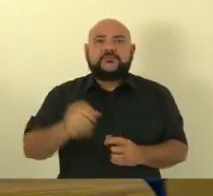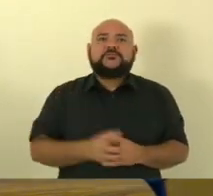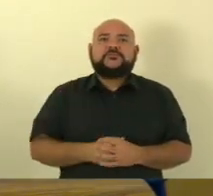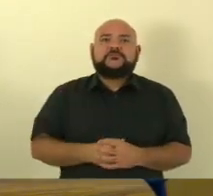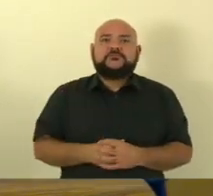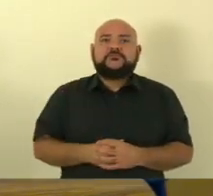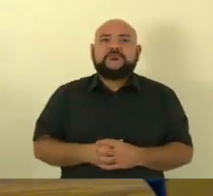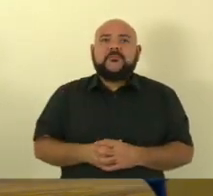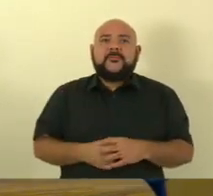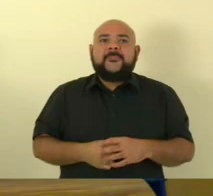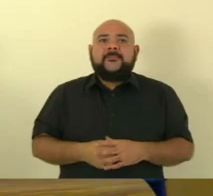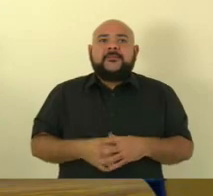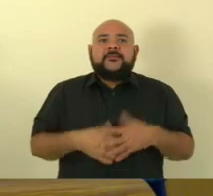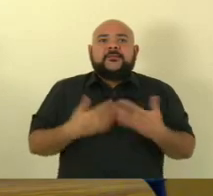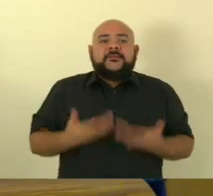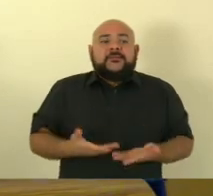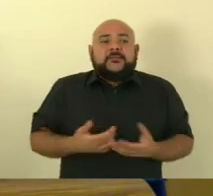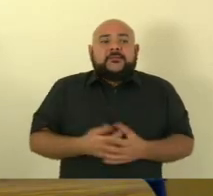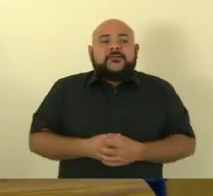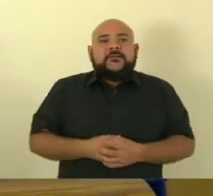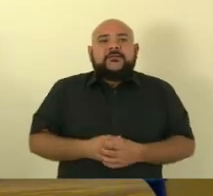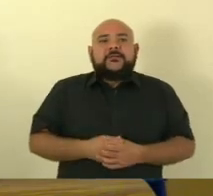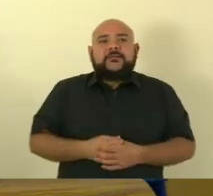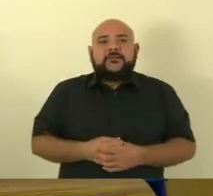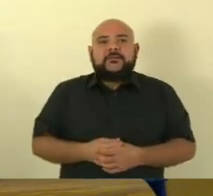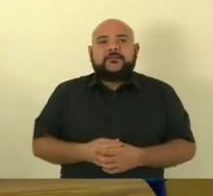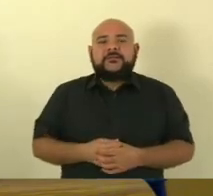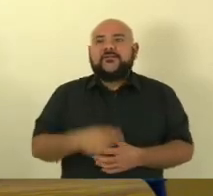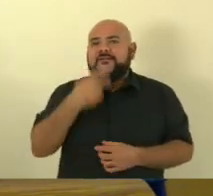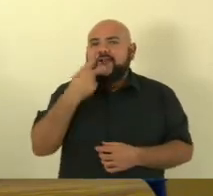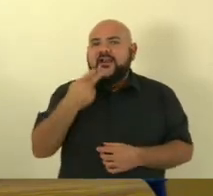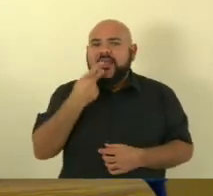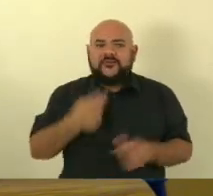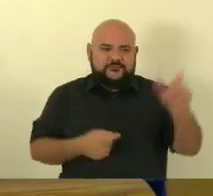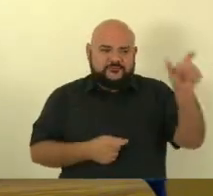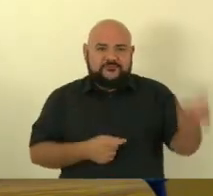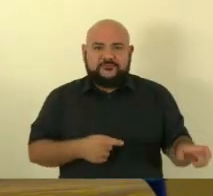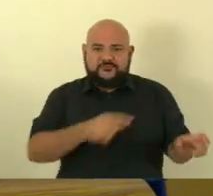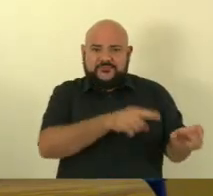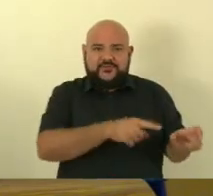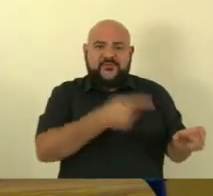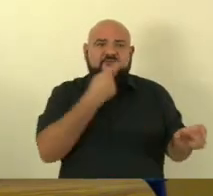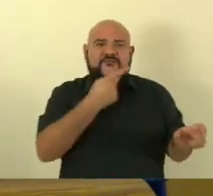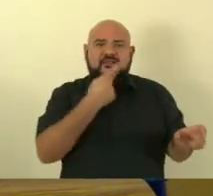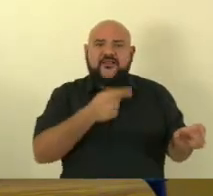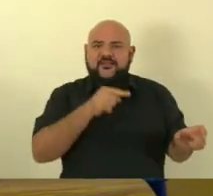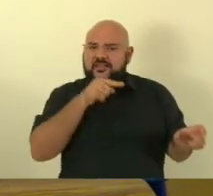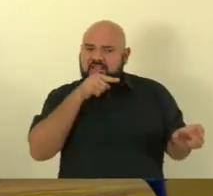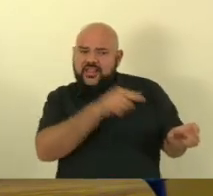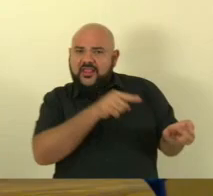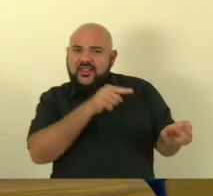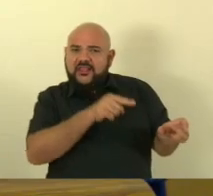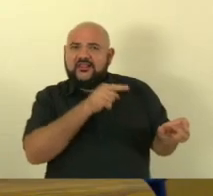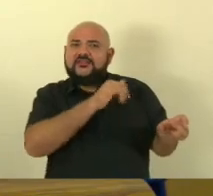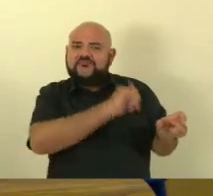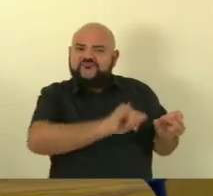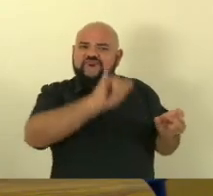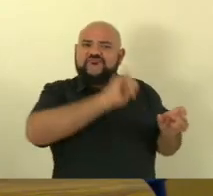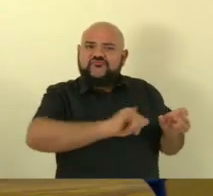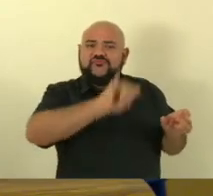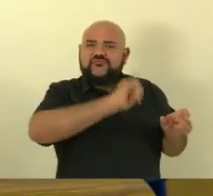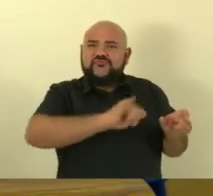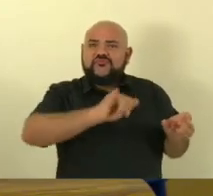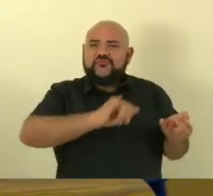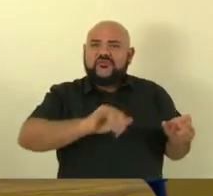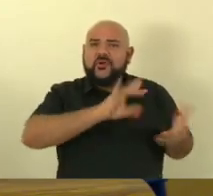outro é o Bolsonaro é levava ódio aí que ele leva o amor mas como a audiência estava muito fraca no